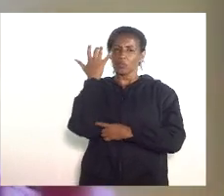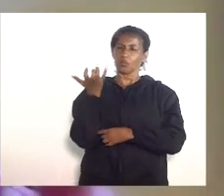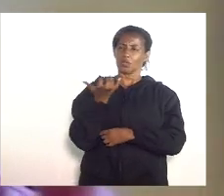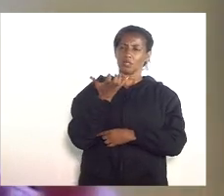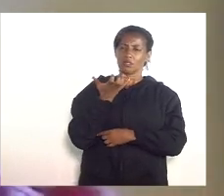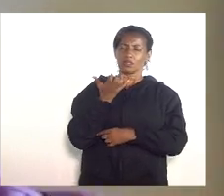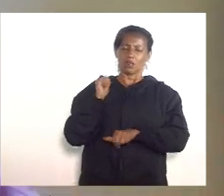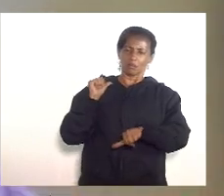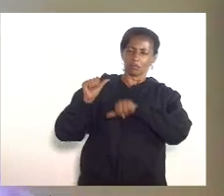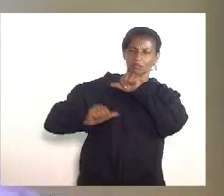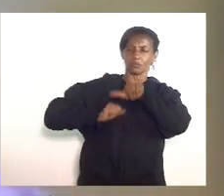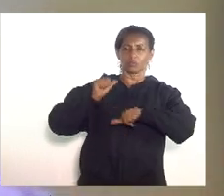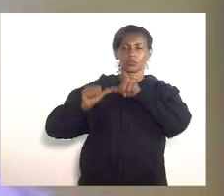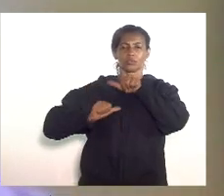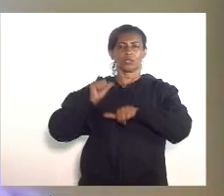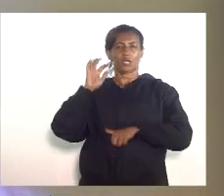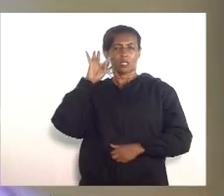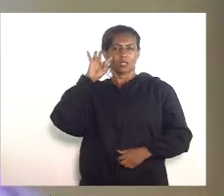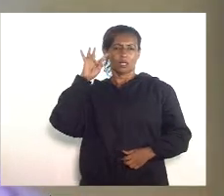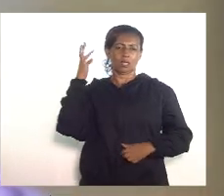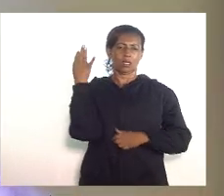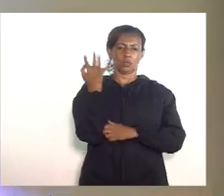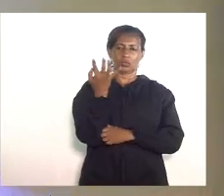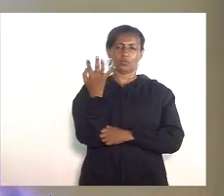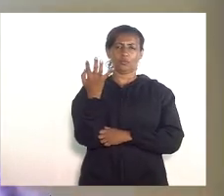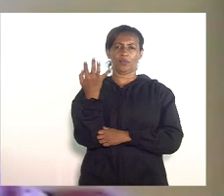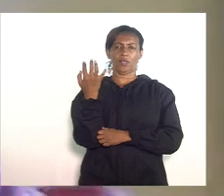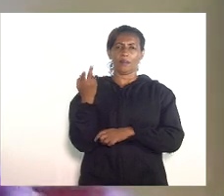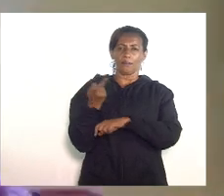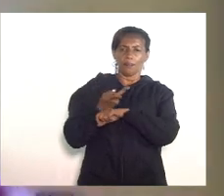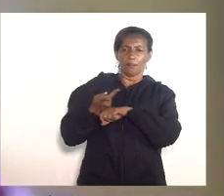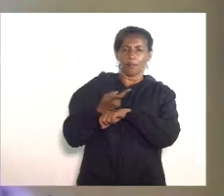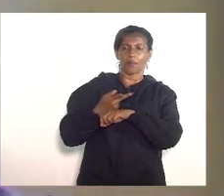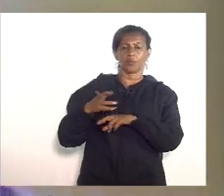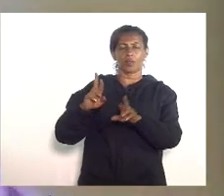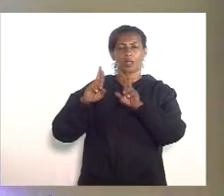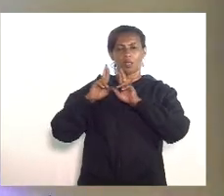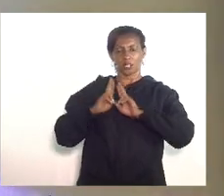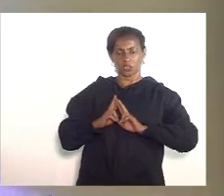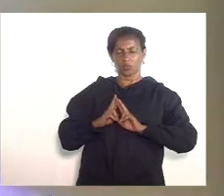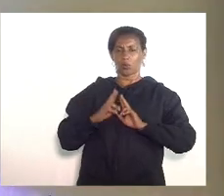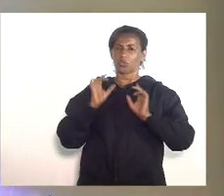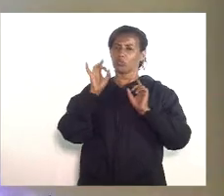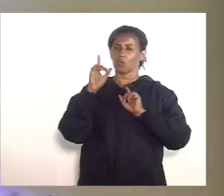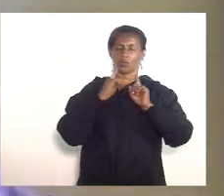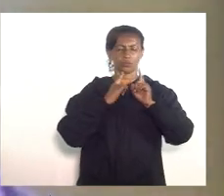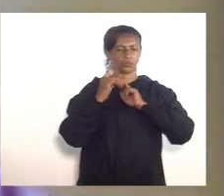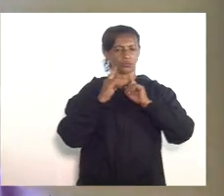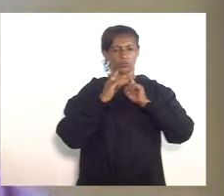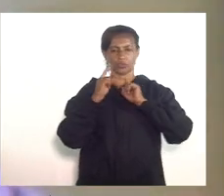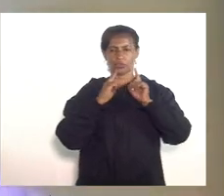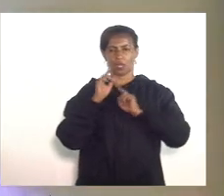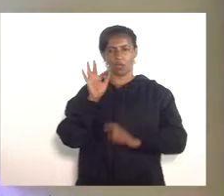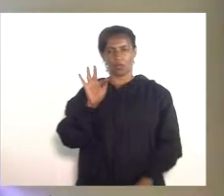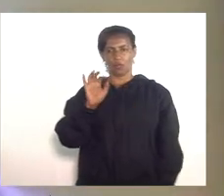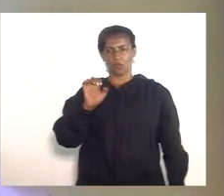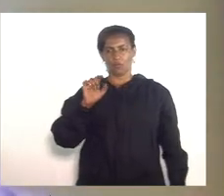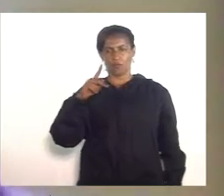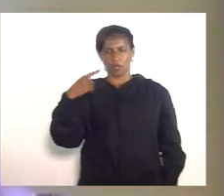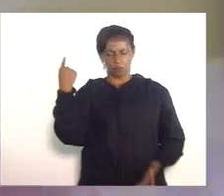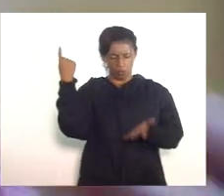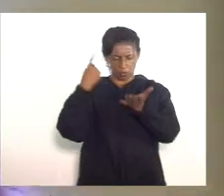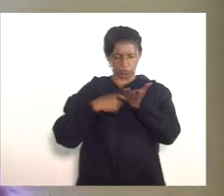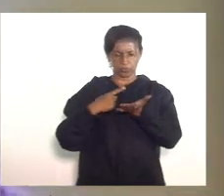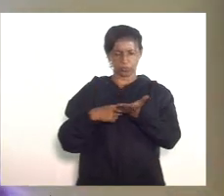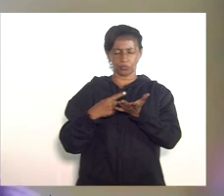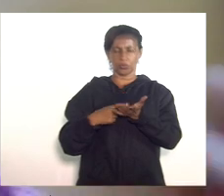empreender e resolver e achar soluções para os seus negócios e só o diálogo Felipe nisso nós temos pleno acordo